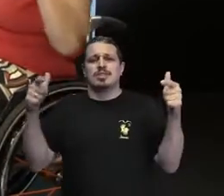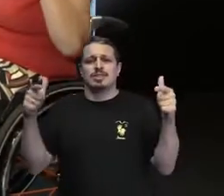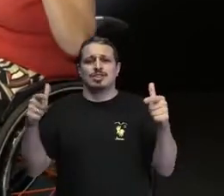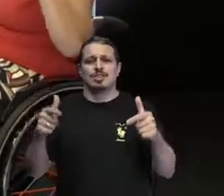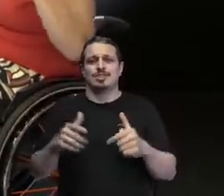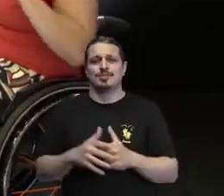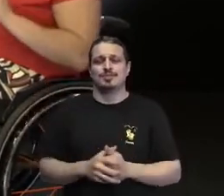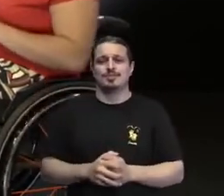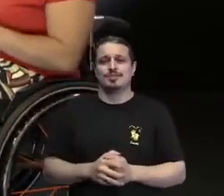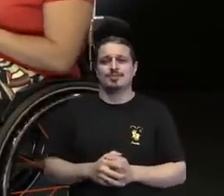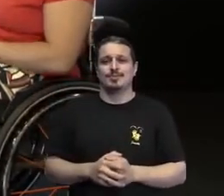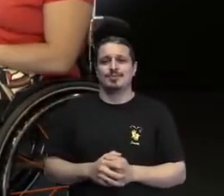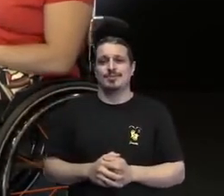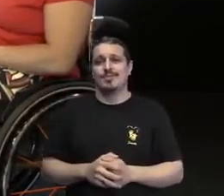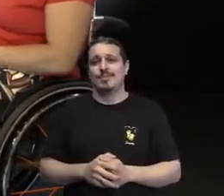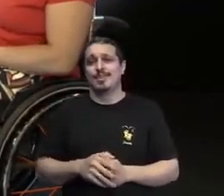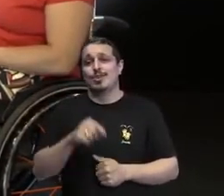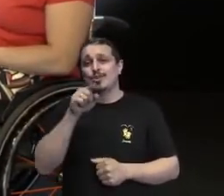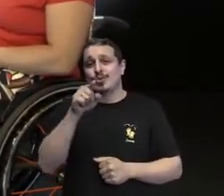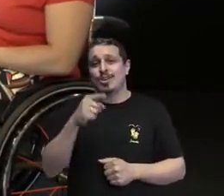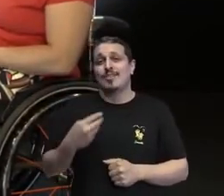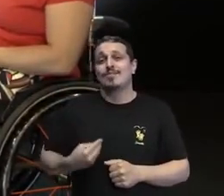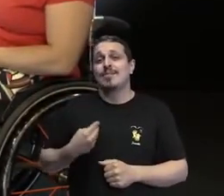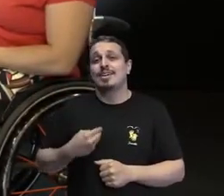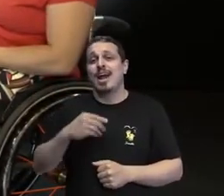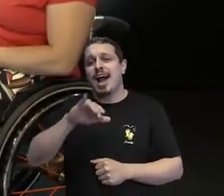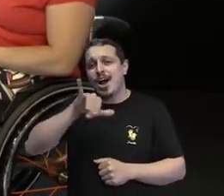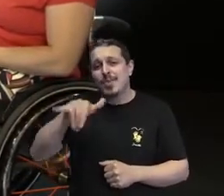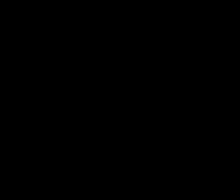Que a sua vida seja repleta de muitas possibilidades. Deus te abençoe. Obrigado.